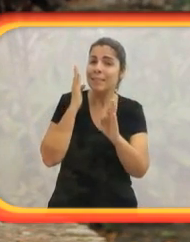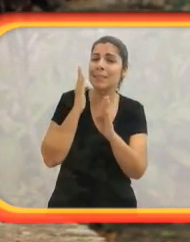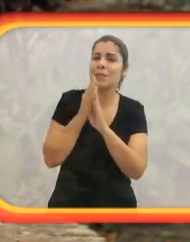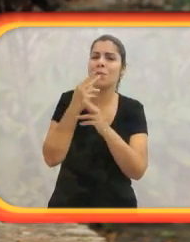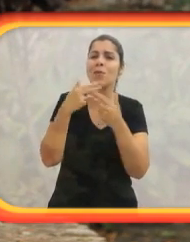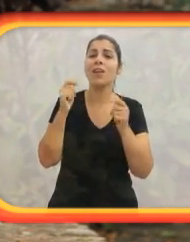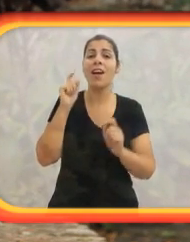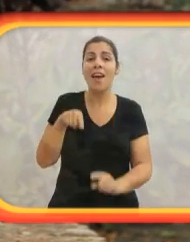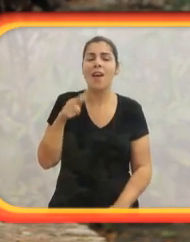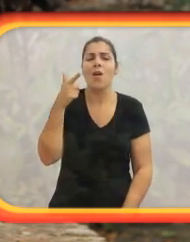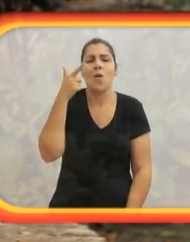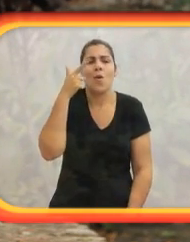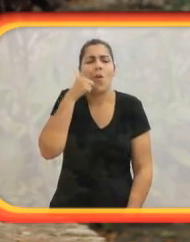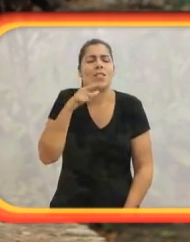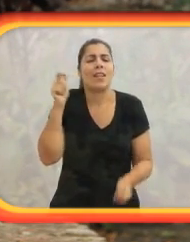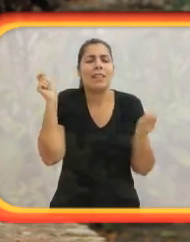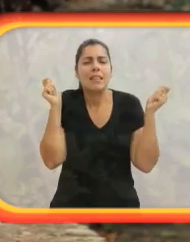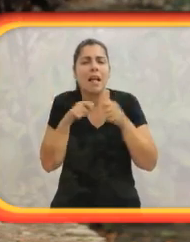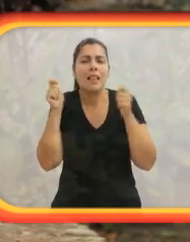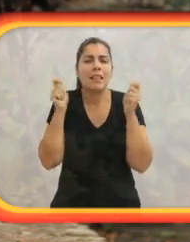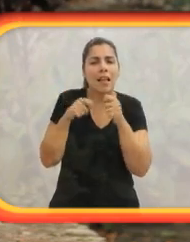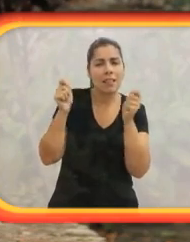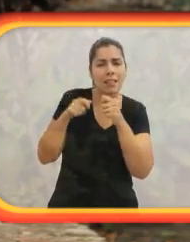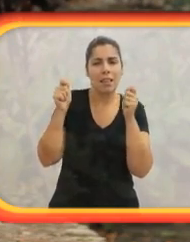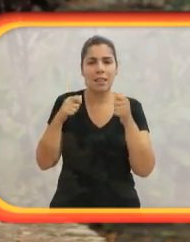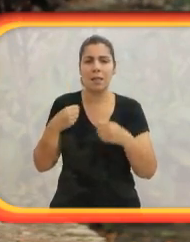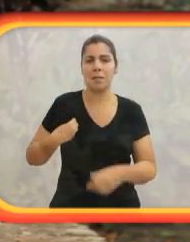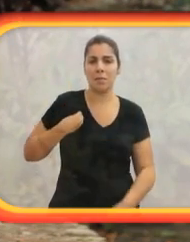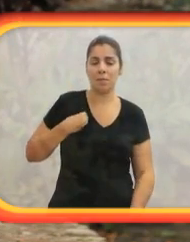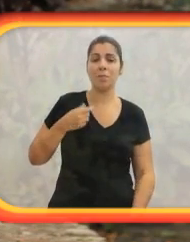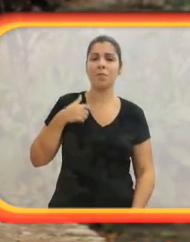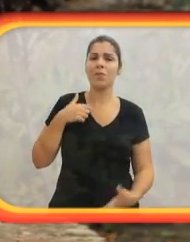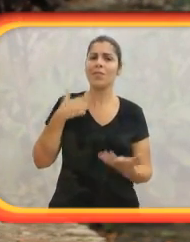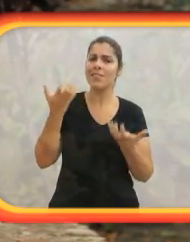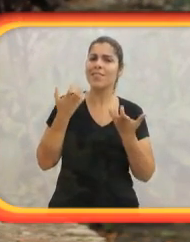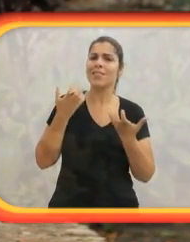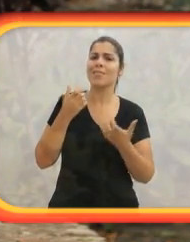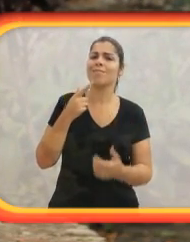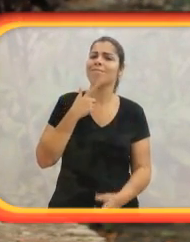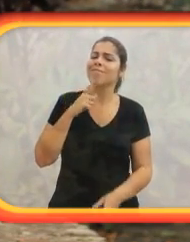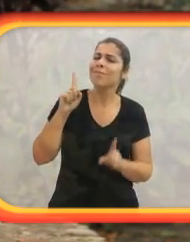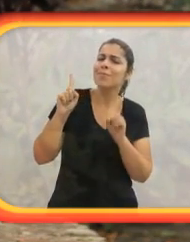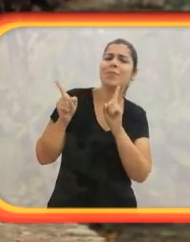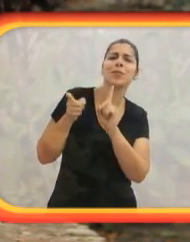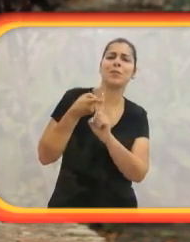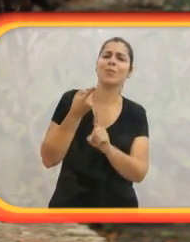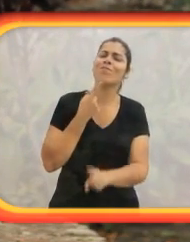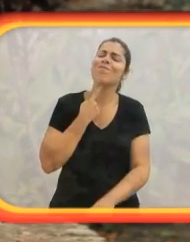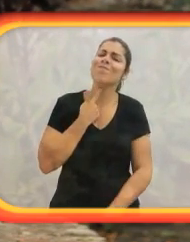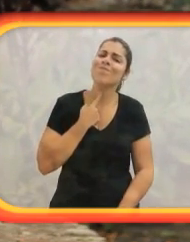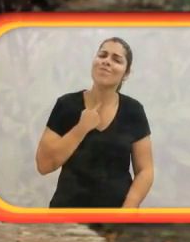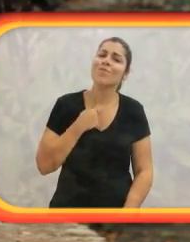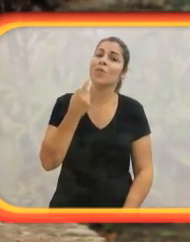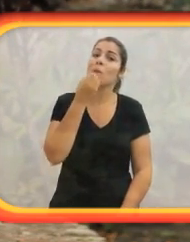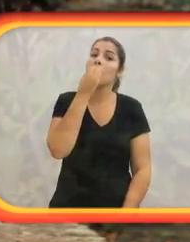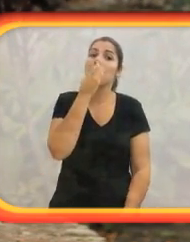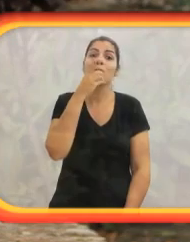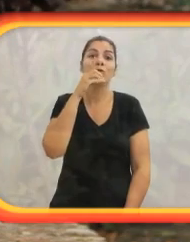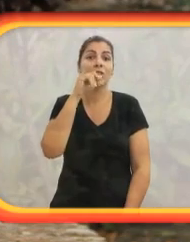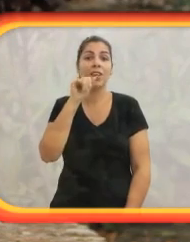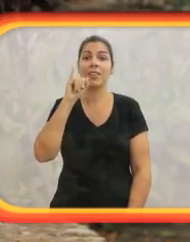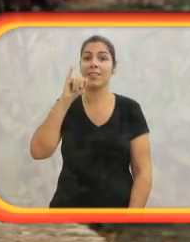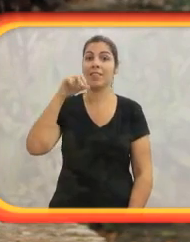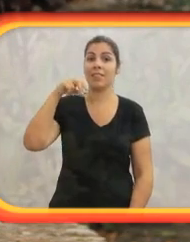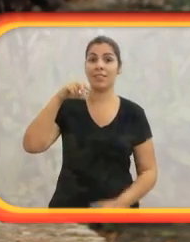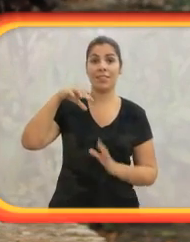desejo de viajar para outro país. Eu ia dizer que, na verdade, nem sempre é fácil, mas é uma